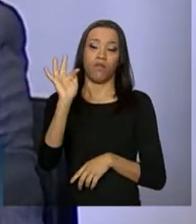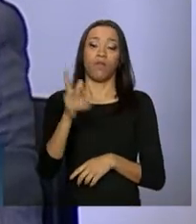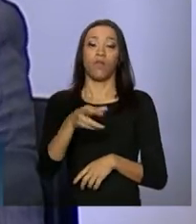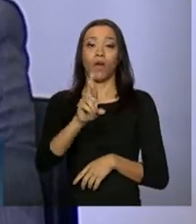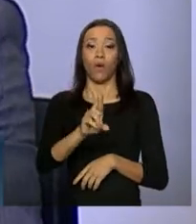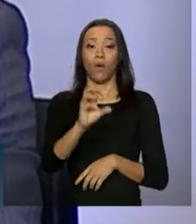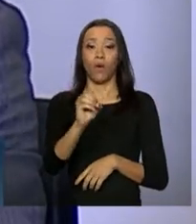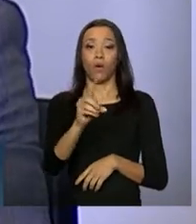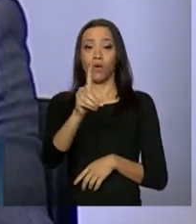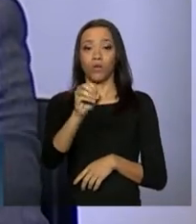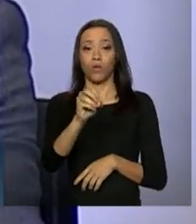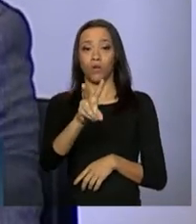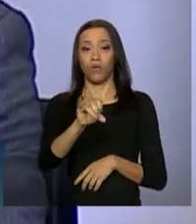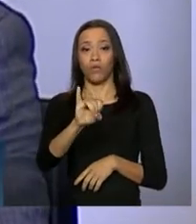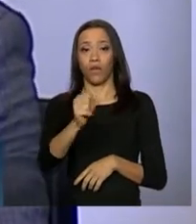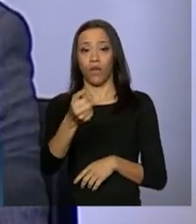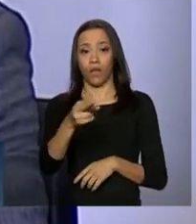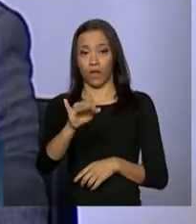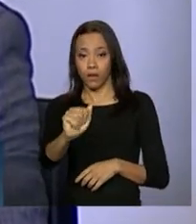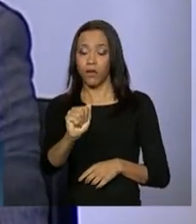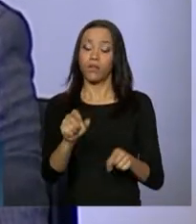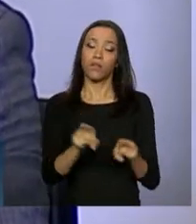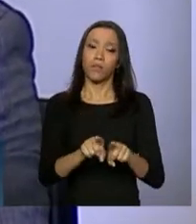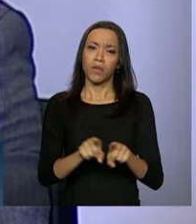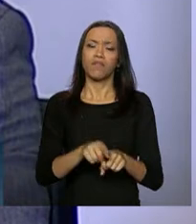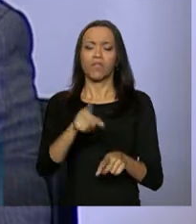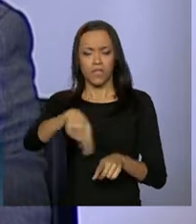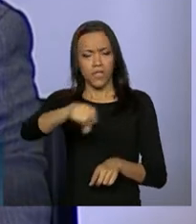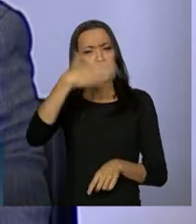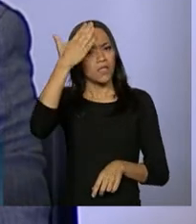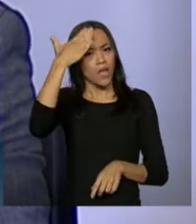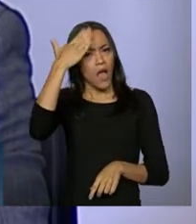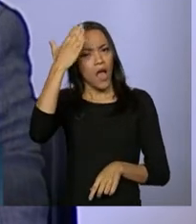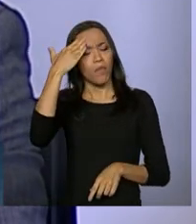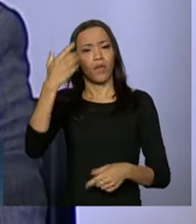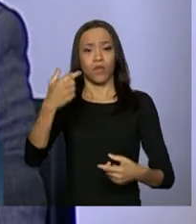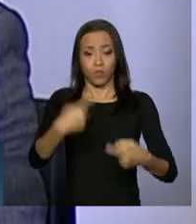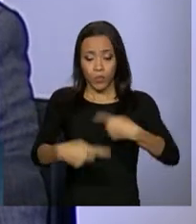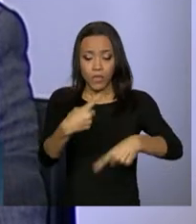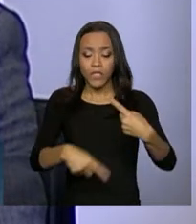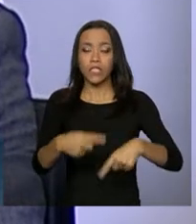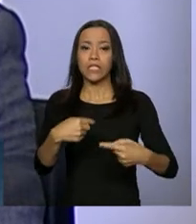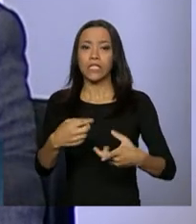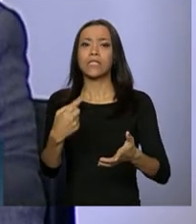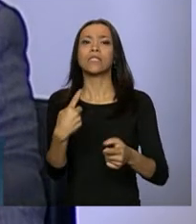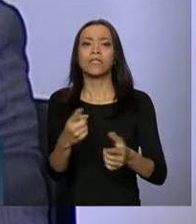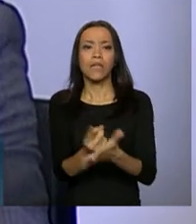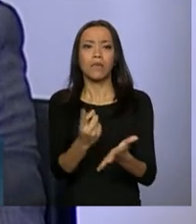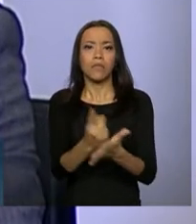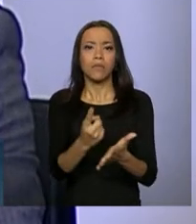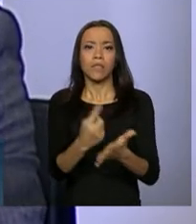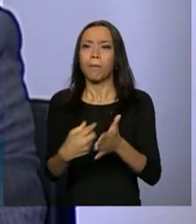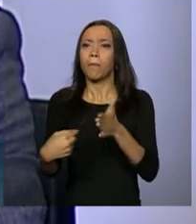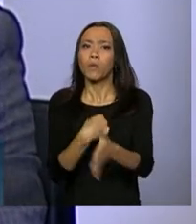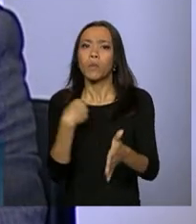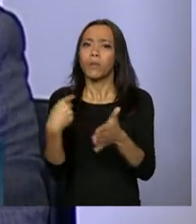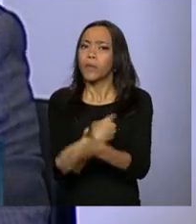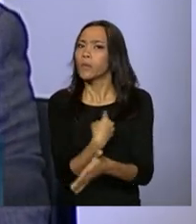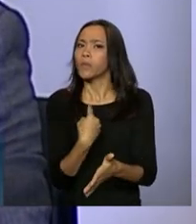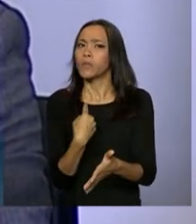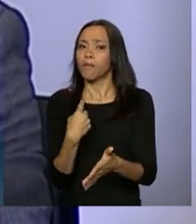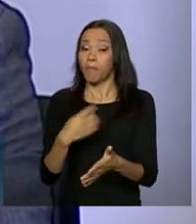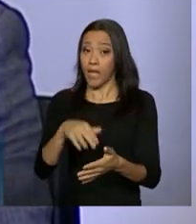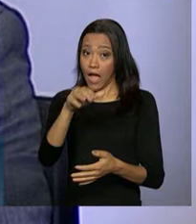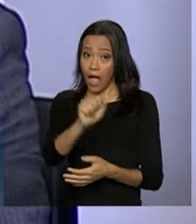da União, já que muitas das nossas políticas, vocês sabem, são questionadas judicialmente e a AGU tem feito um